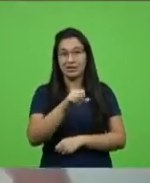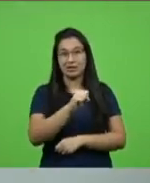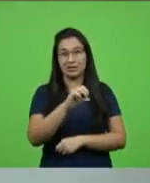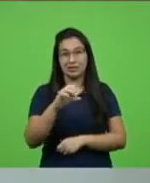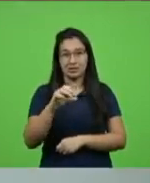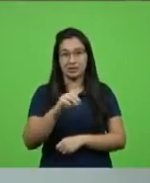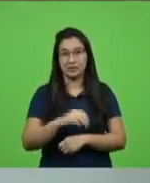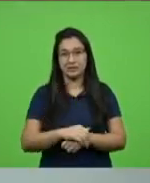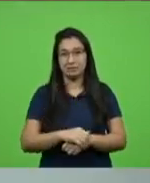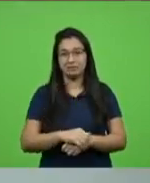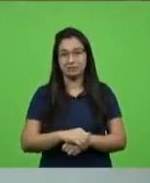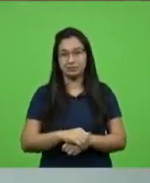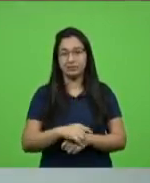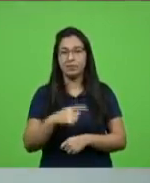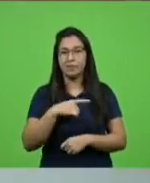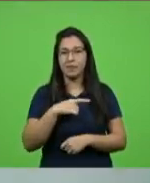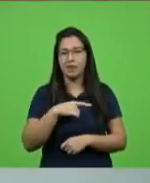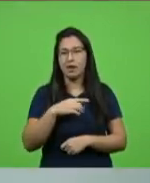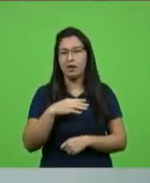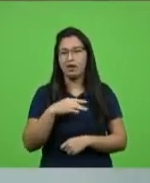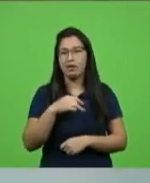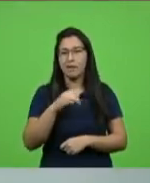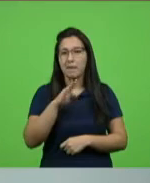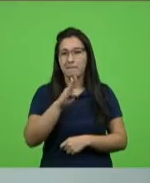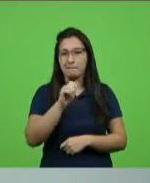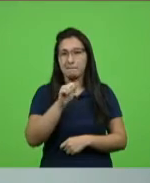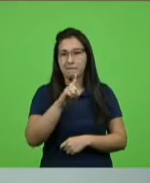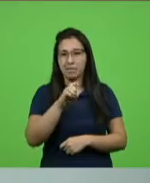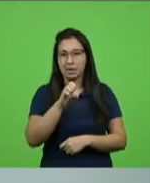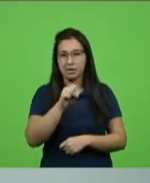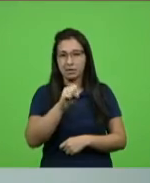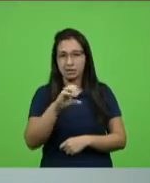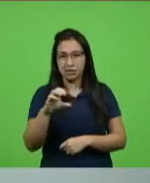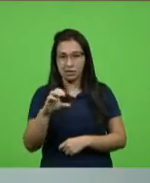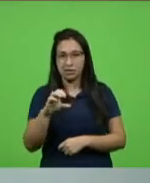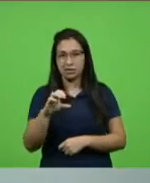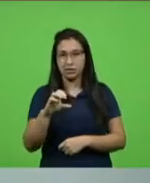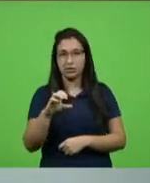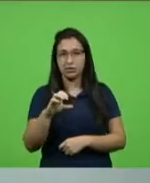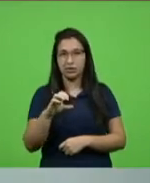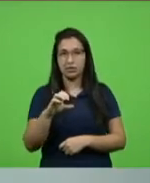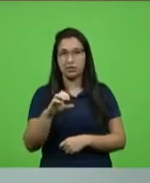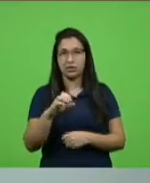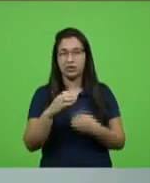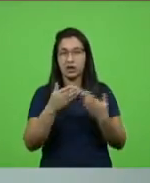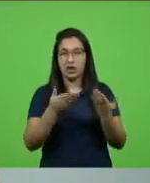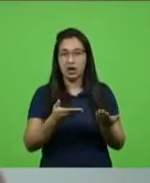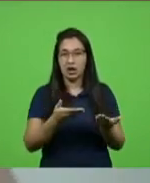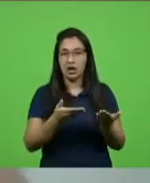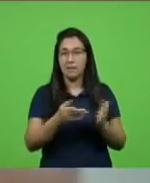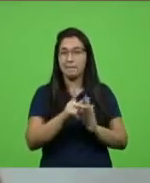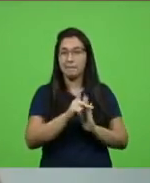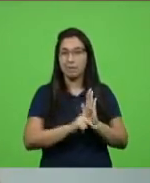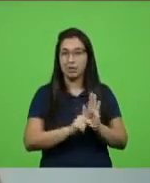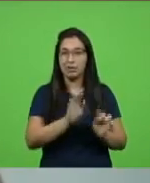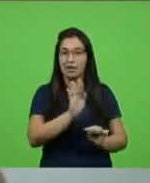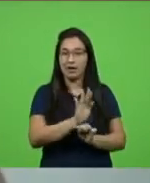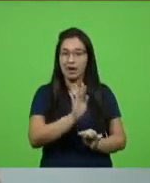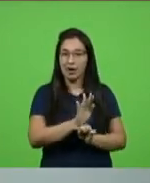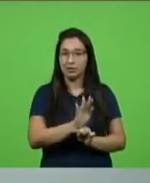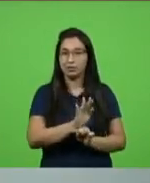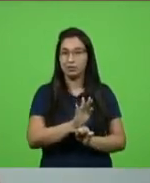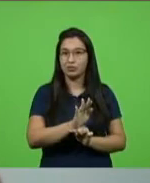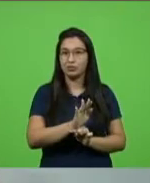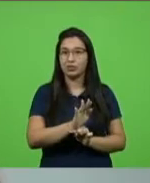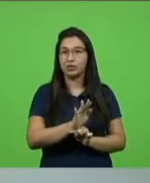nós temos no Badesc um programa chamado Fungetur e o meu pedido é que a gente tenha um fundo de